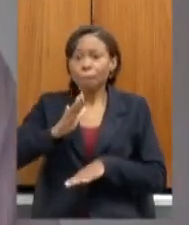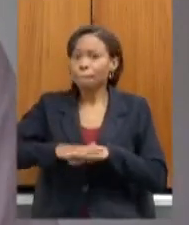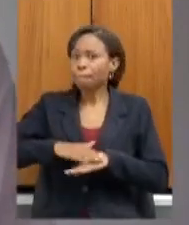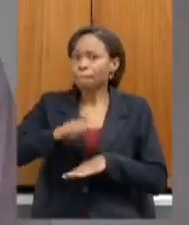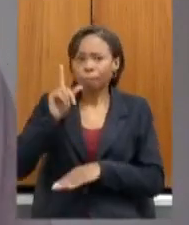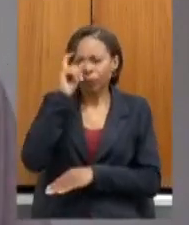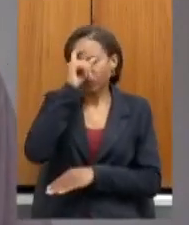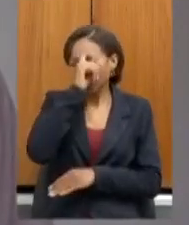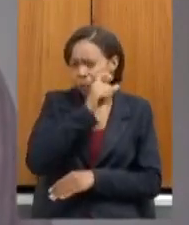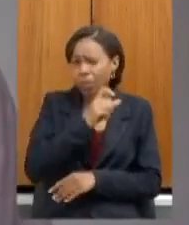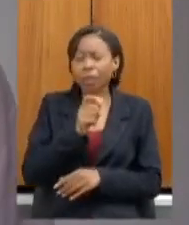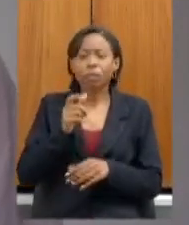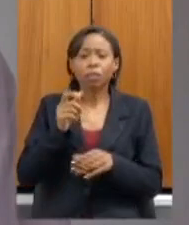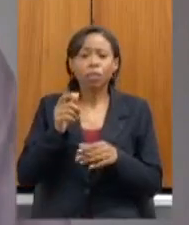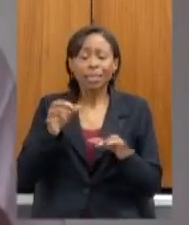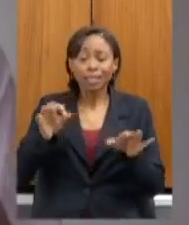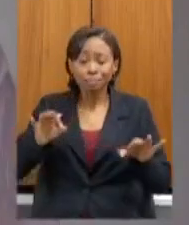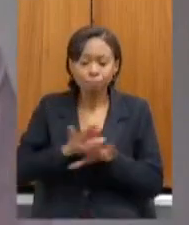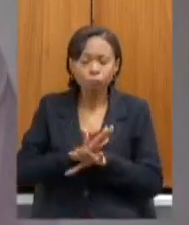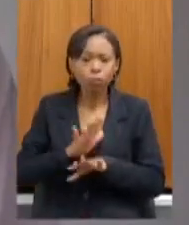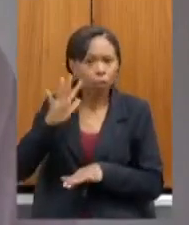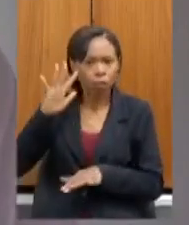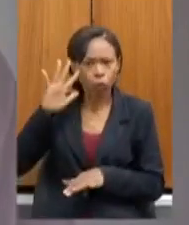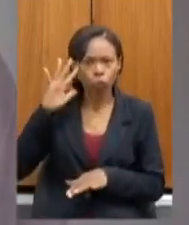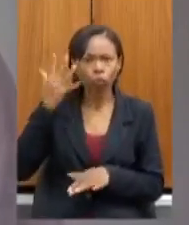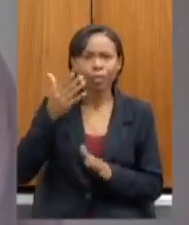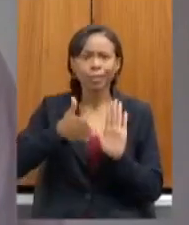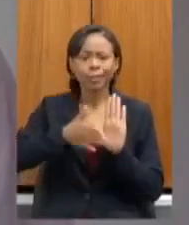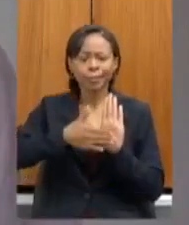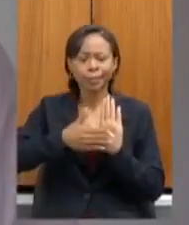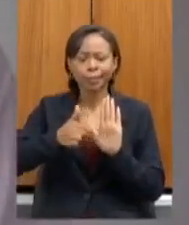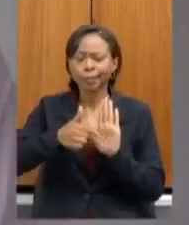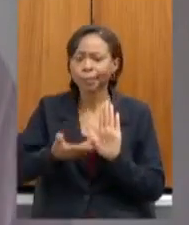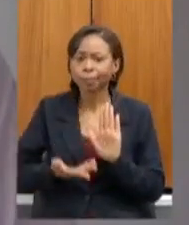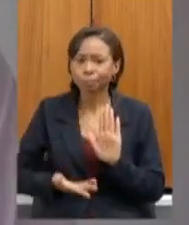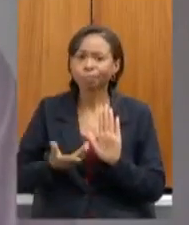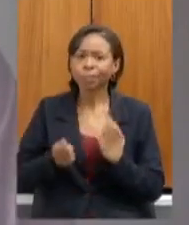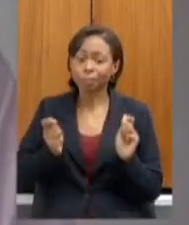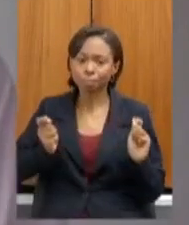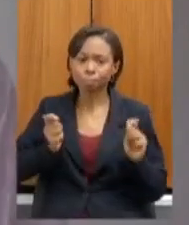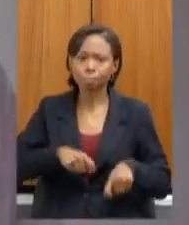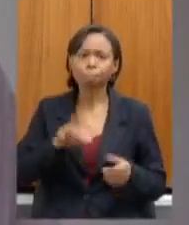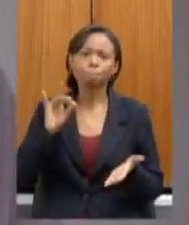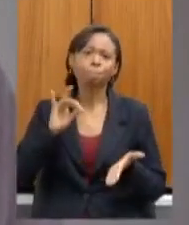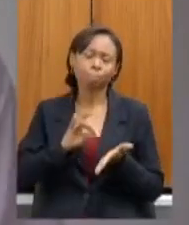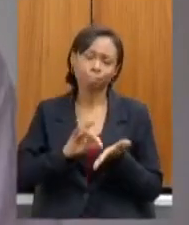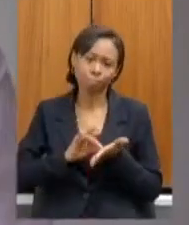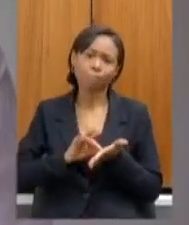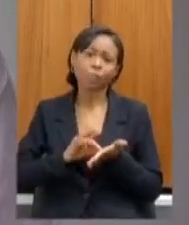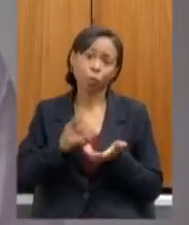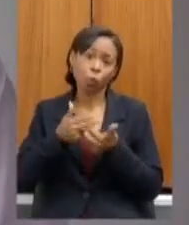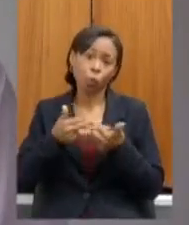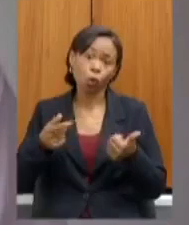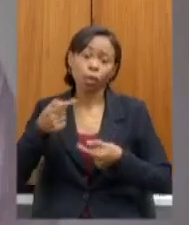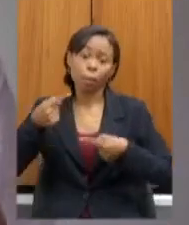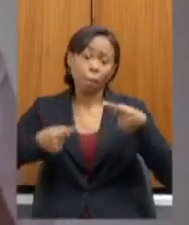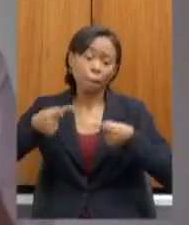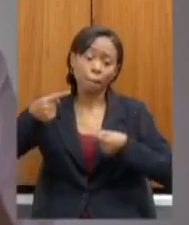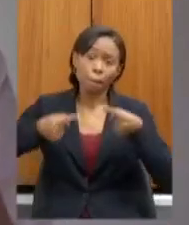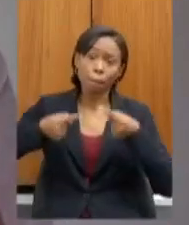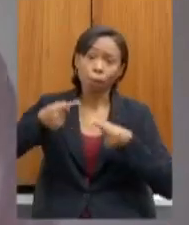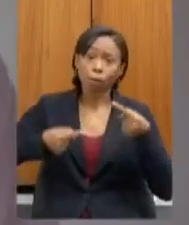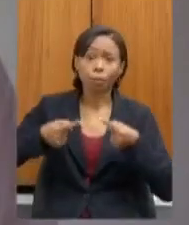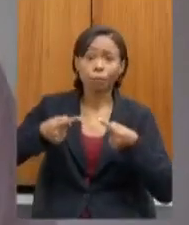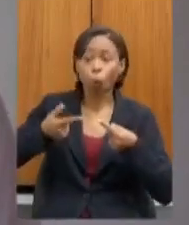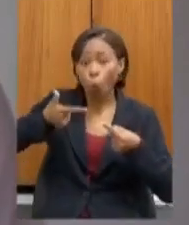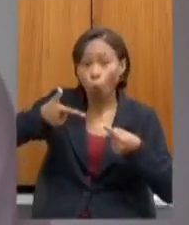consolidar essas propostas e fazer valer o que vem sendo debatido no âmbito de propostas mais